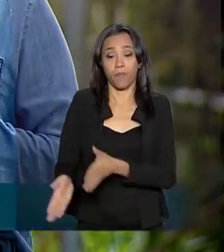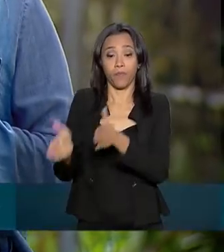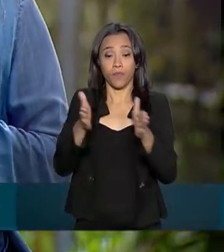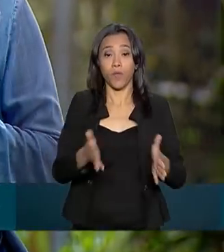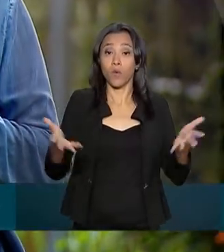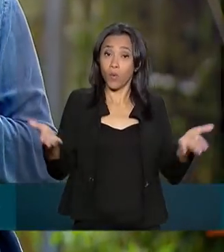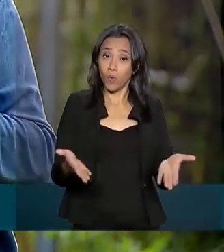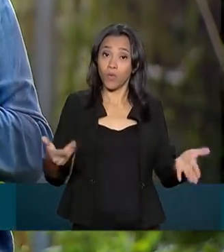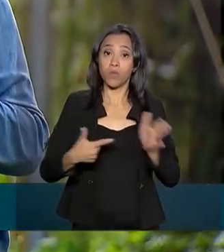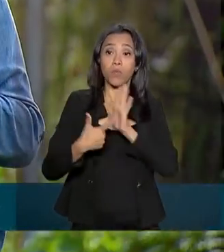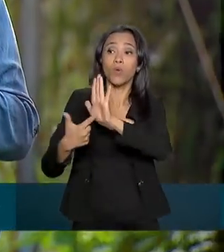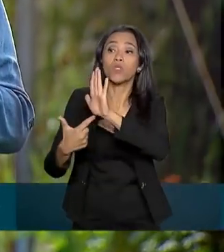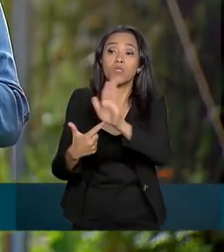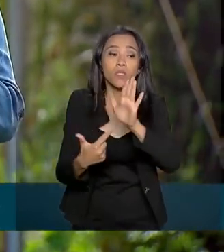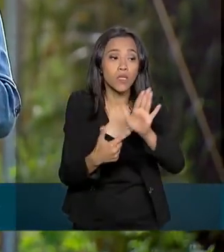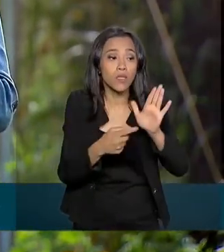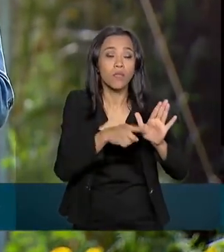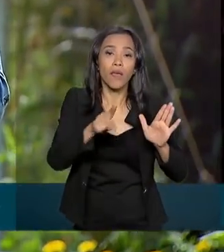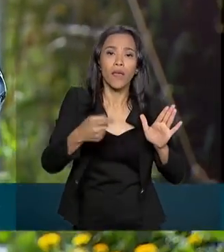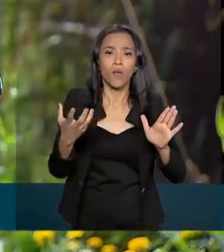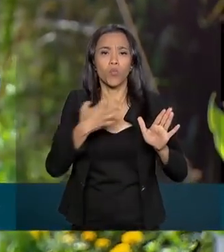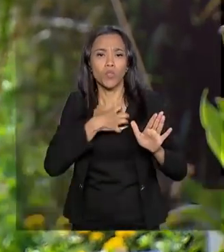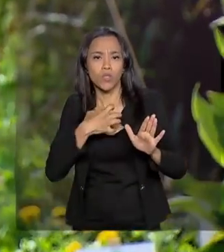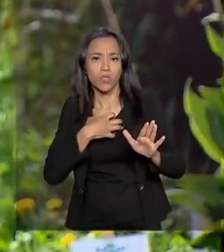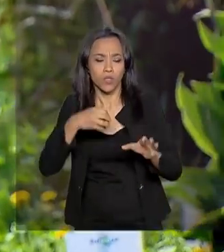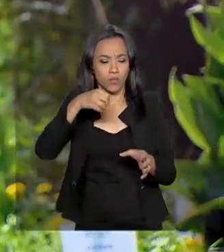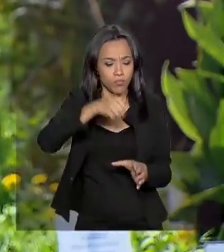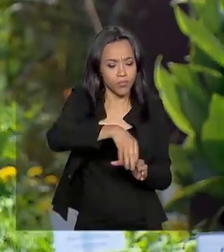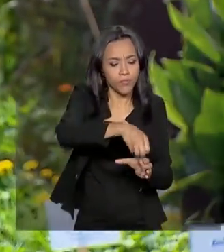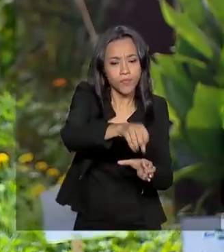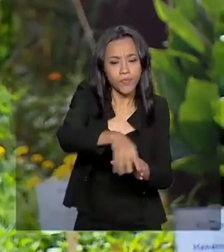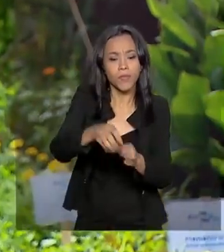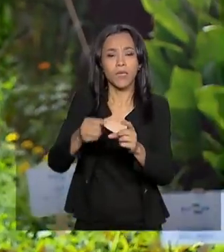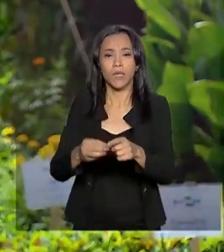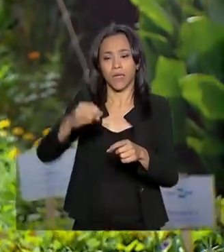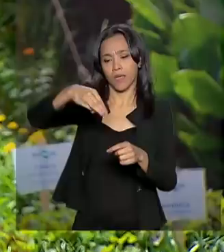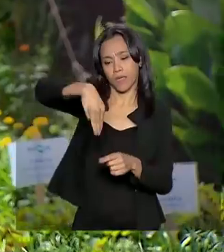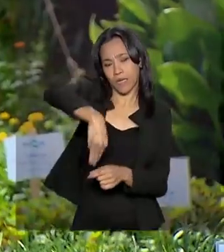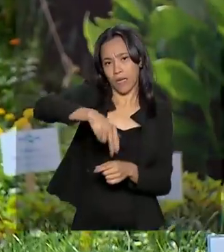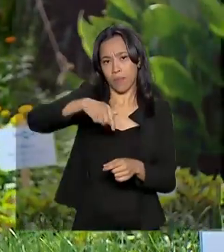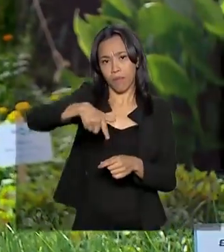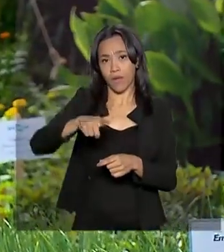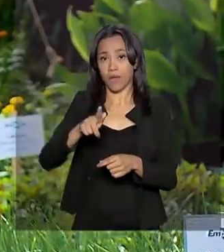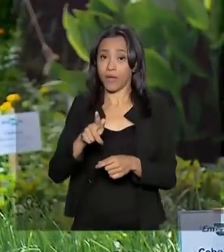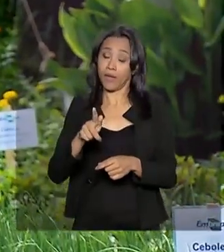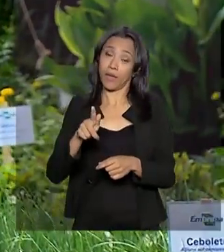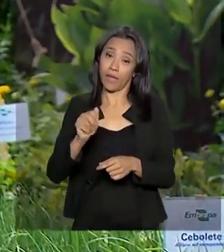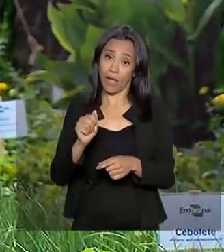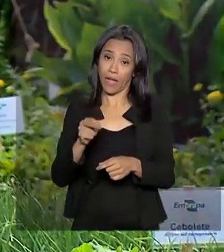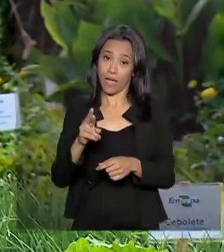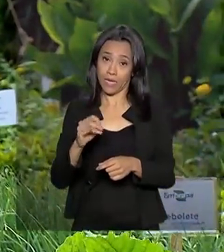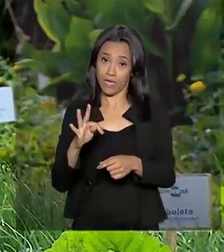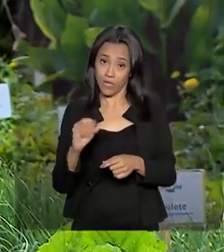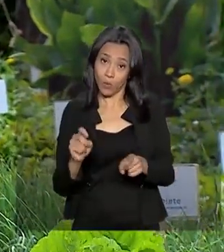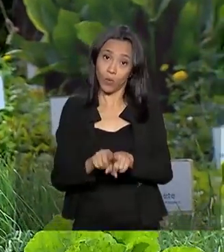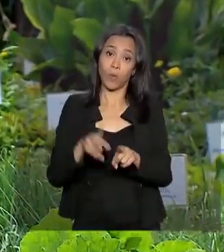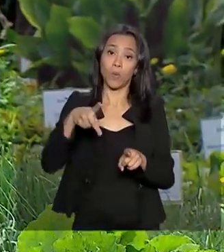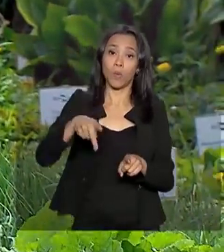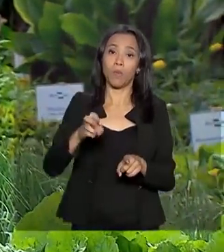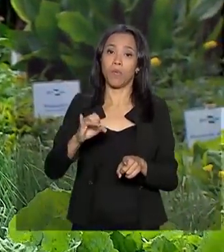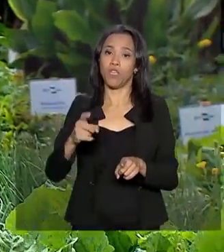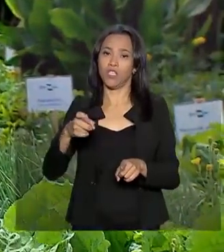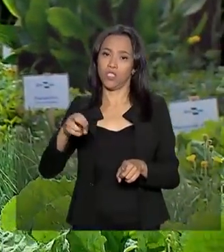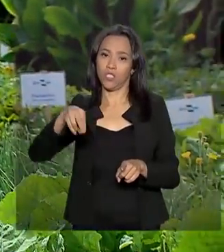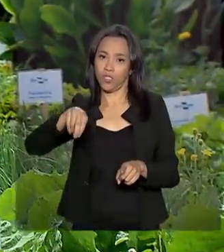mostrar práticas de manejo de cultivo de espécies como o mangarito, a capuchinha e o peixinho para estimular